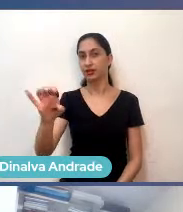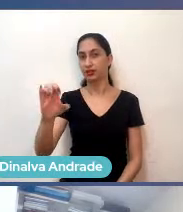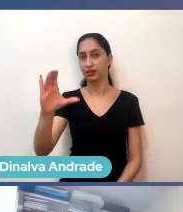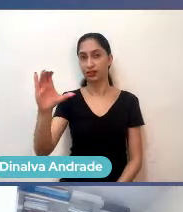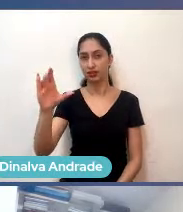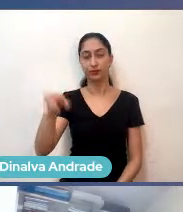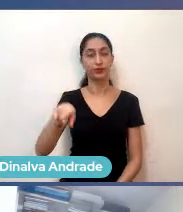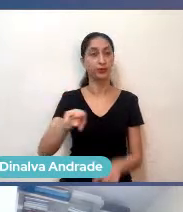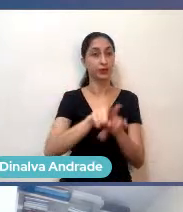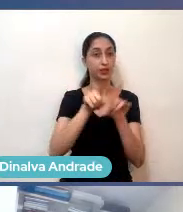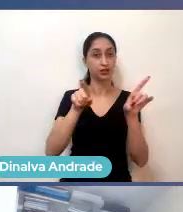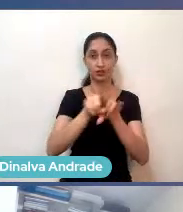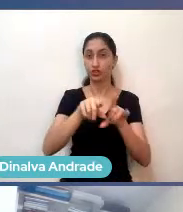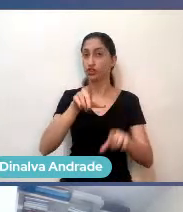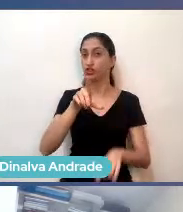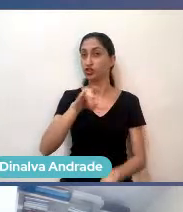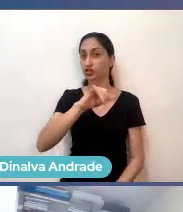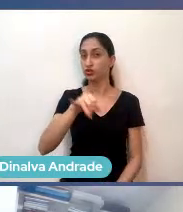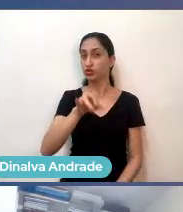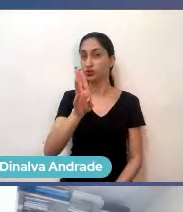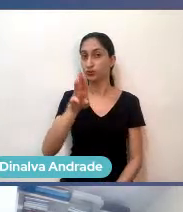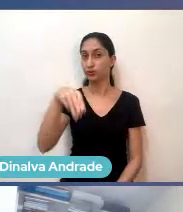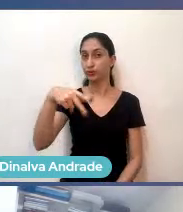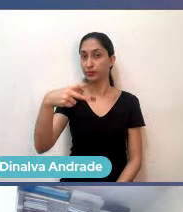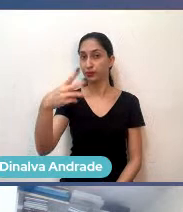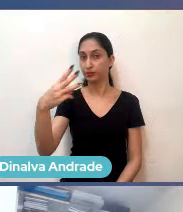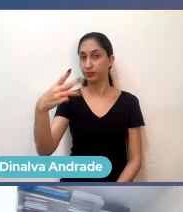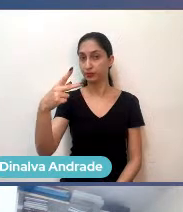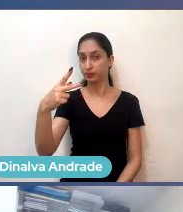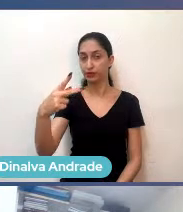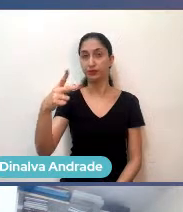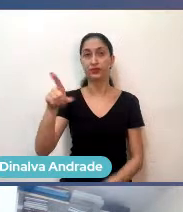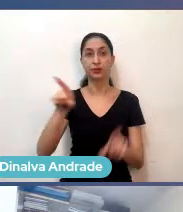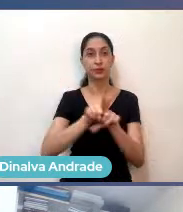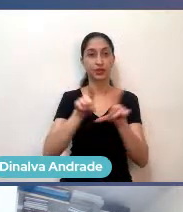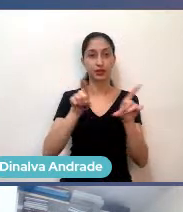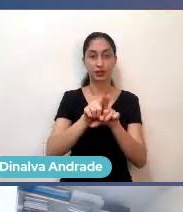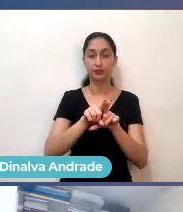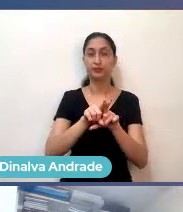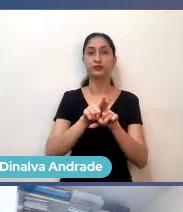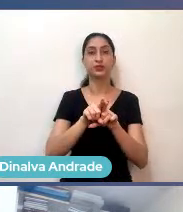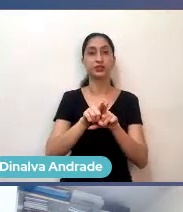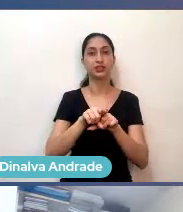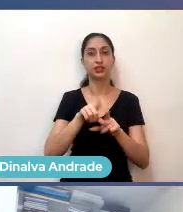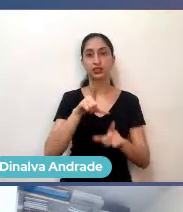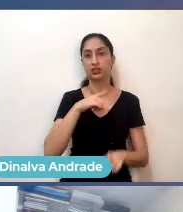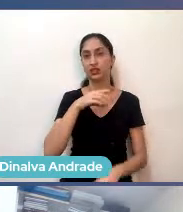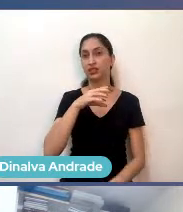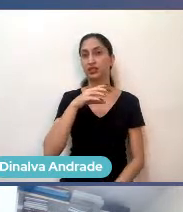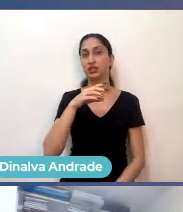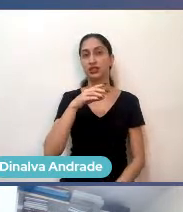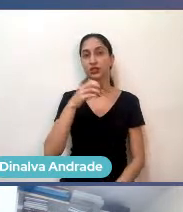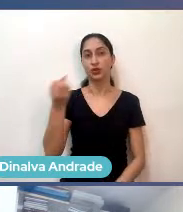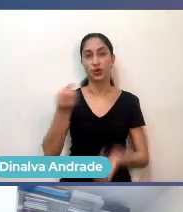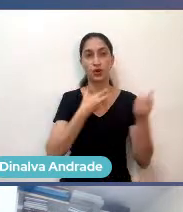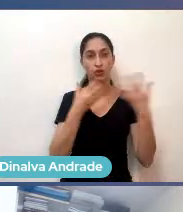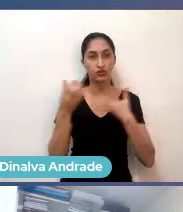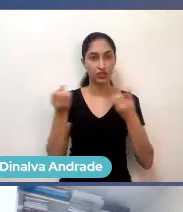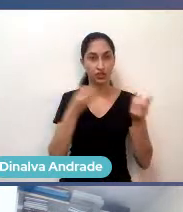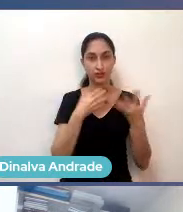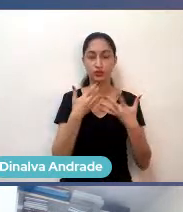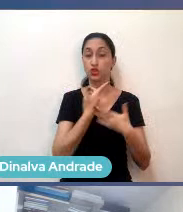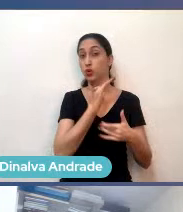Jump, a Overdrive, que ela entra muito forte também na aceleração, como o César Labs, e as novas que são de outros